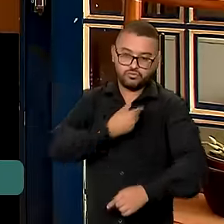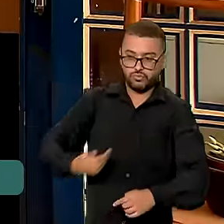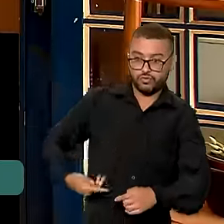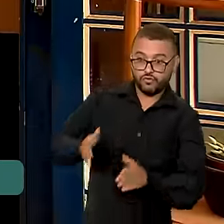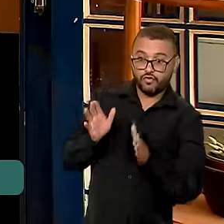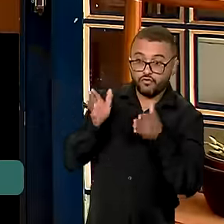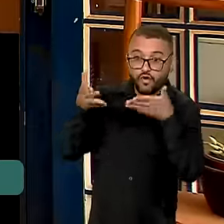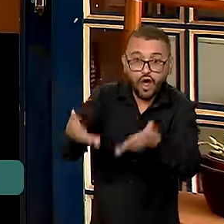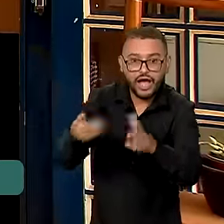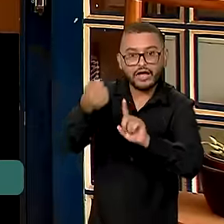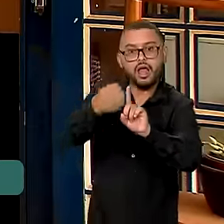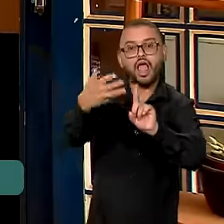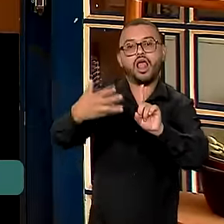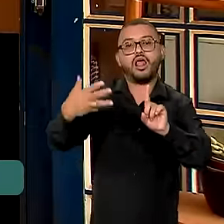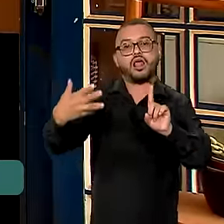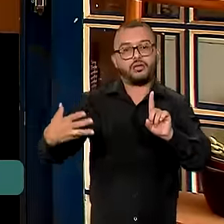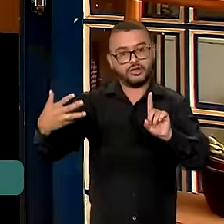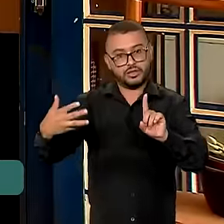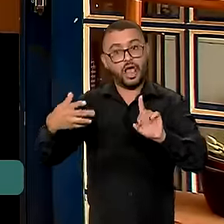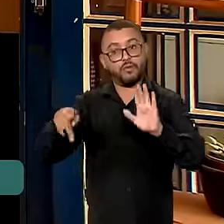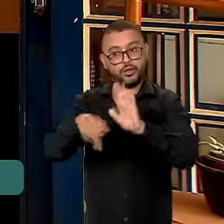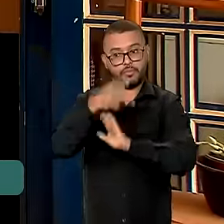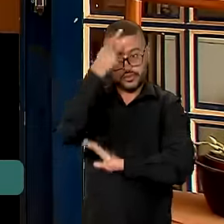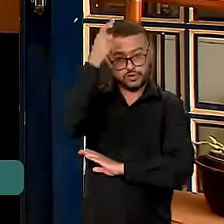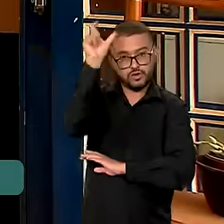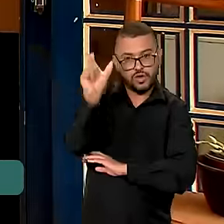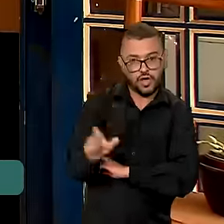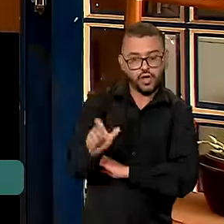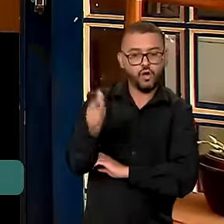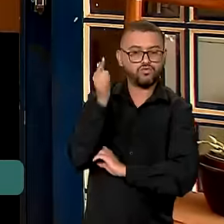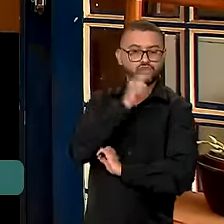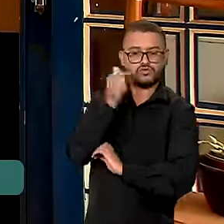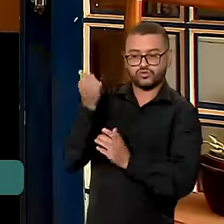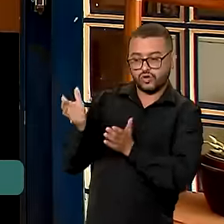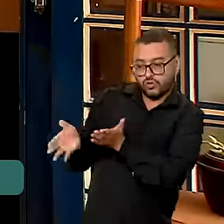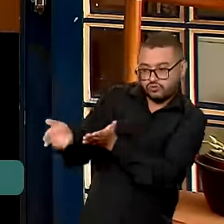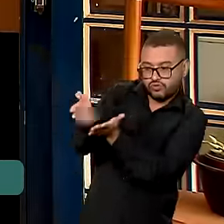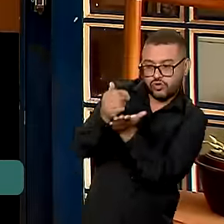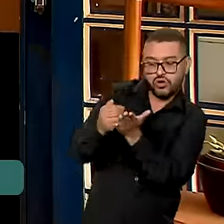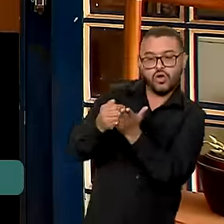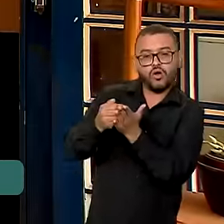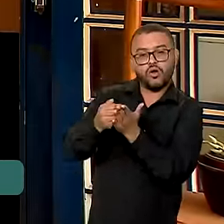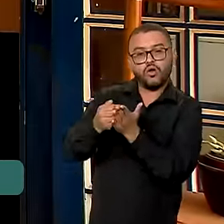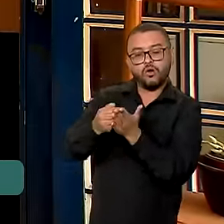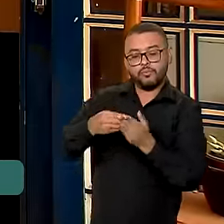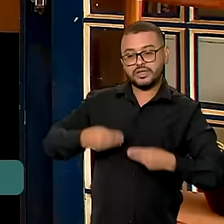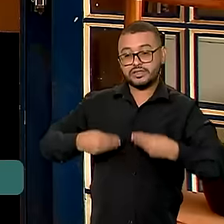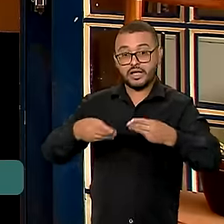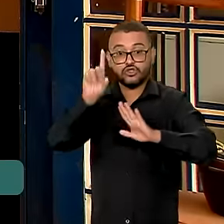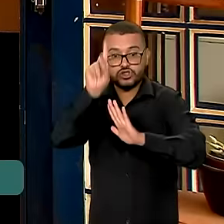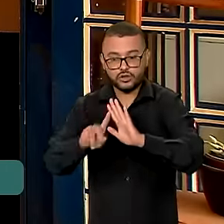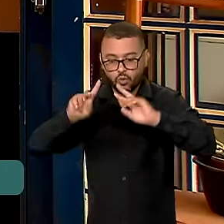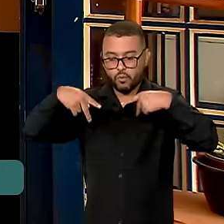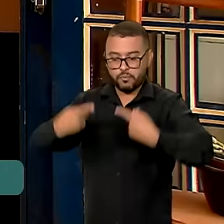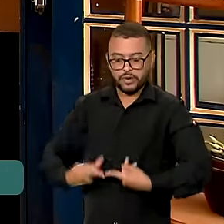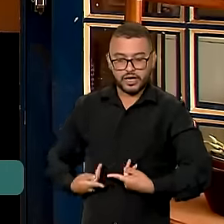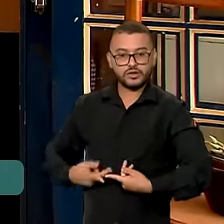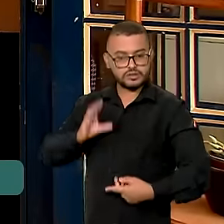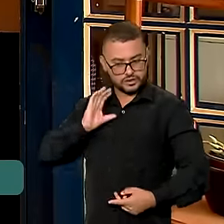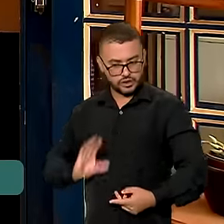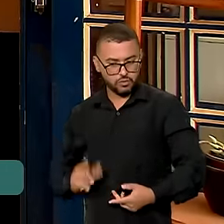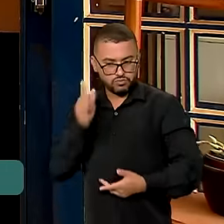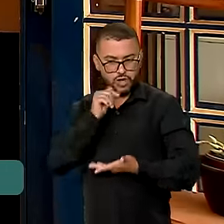à população LGBTQIA+. Os recursos virão do Ministério dos Direitos Humanos e da Cidadania,